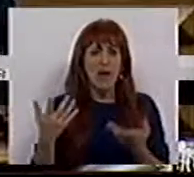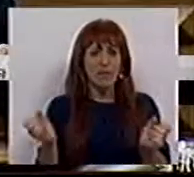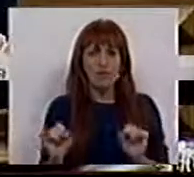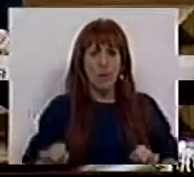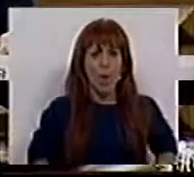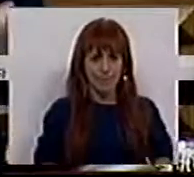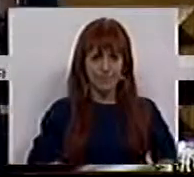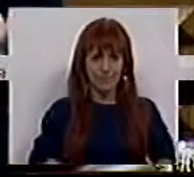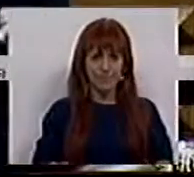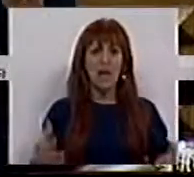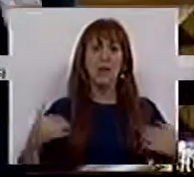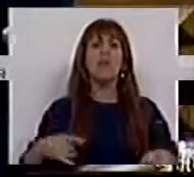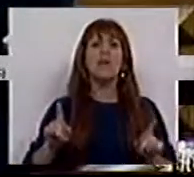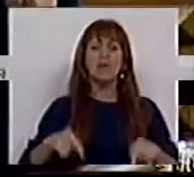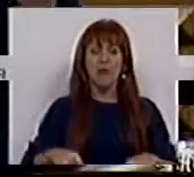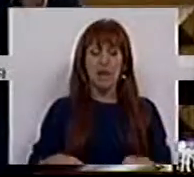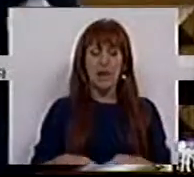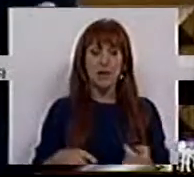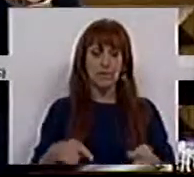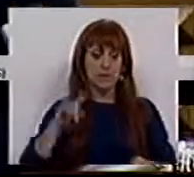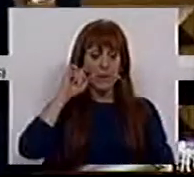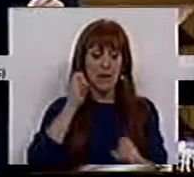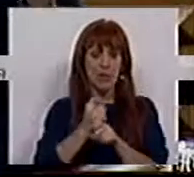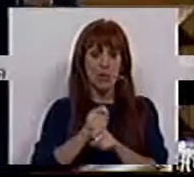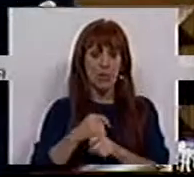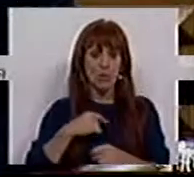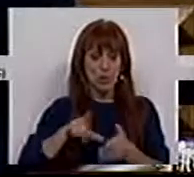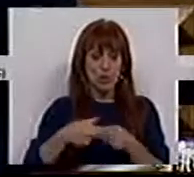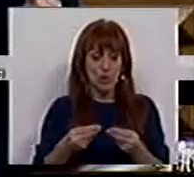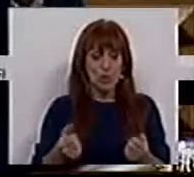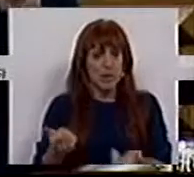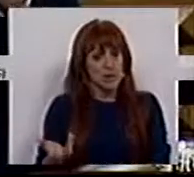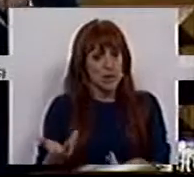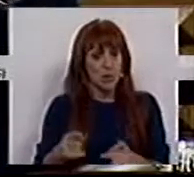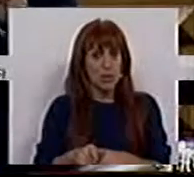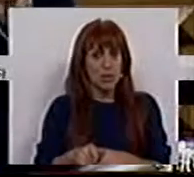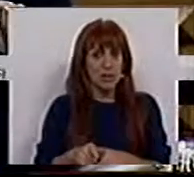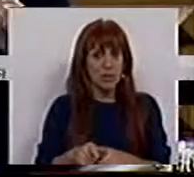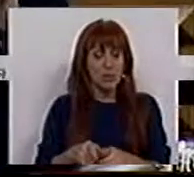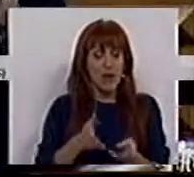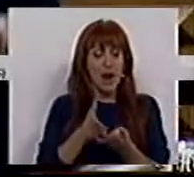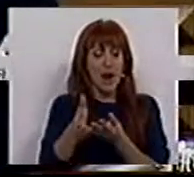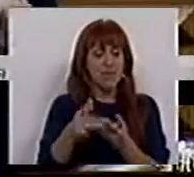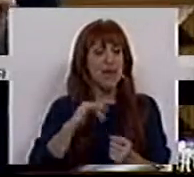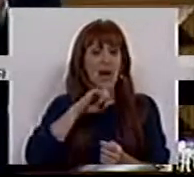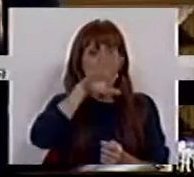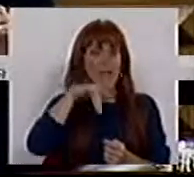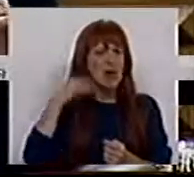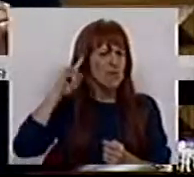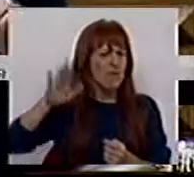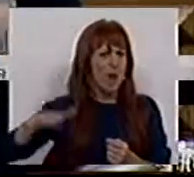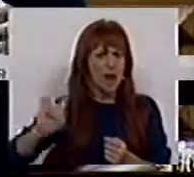não existe. Mas devemos também, e isso exigimos no nosso projeto de resolução, que a vertente ambiental não seja